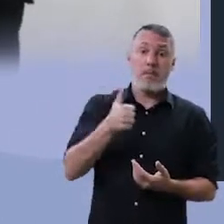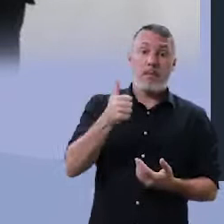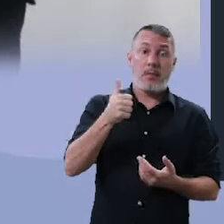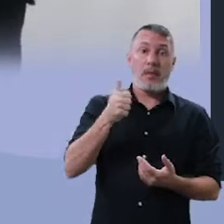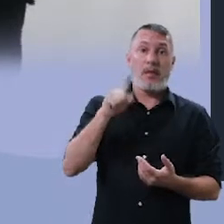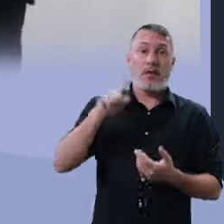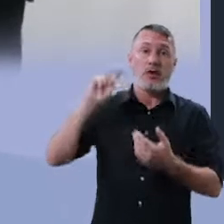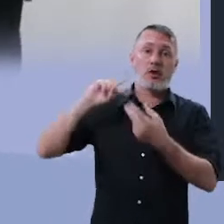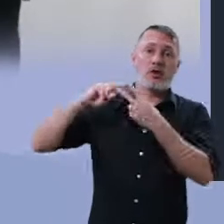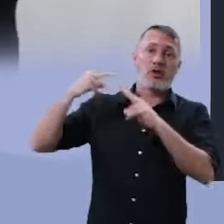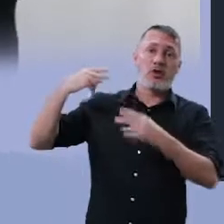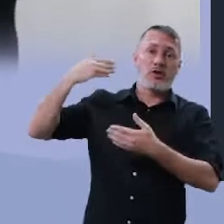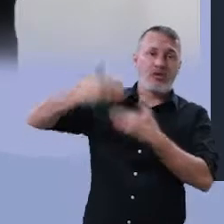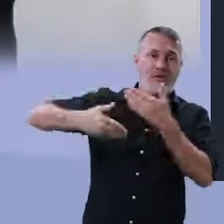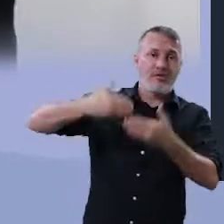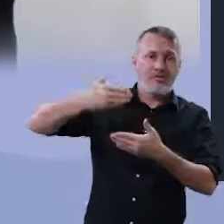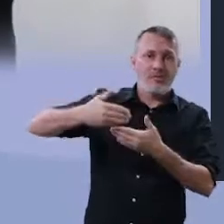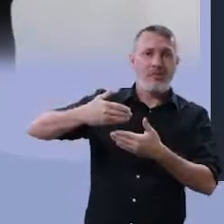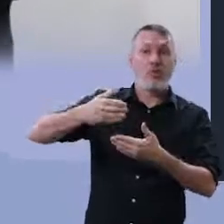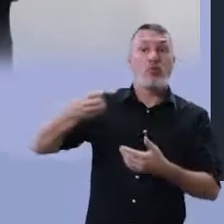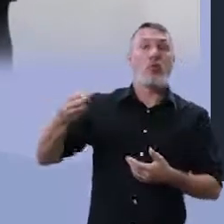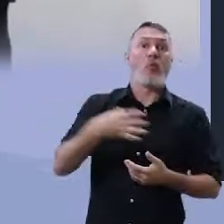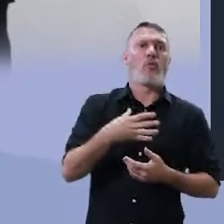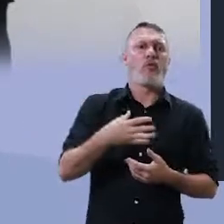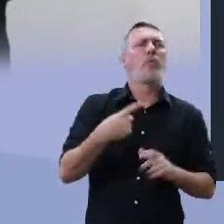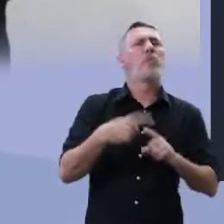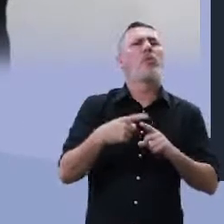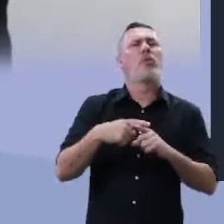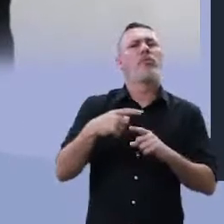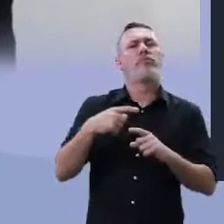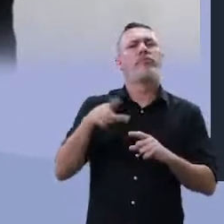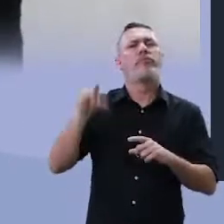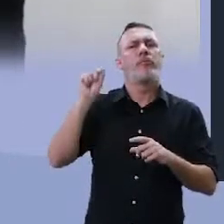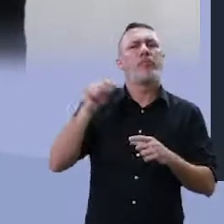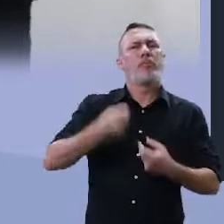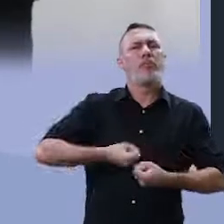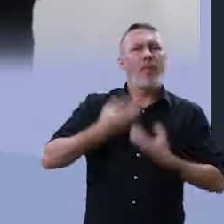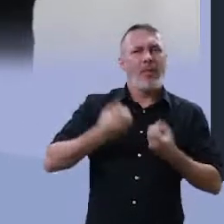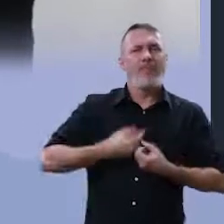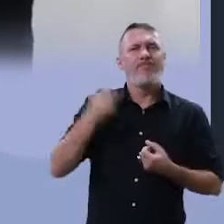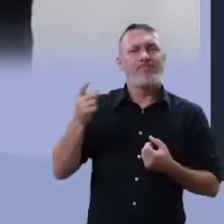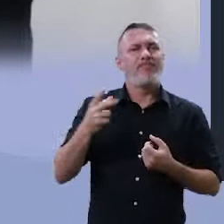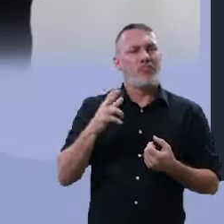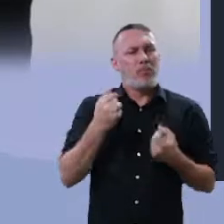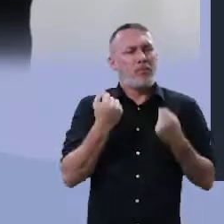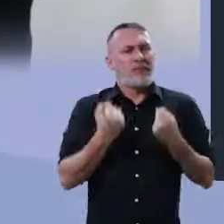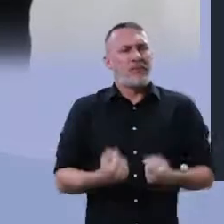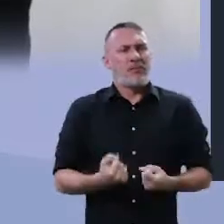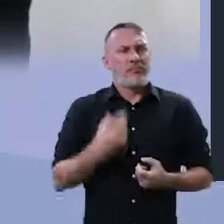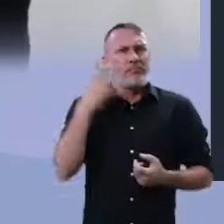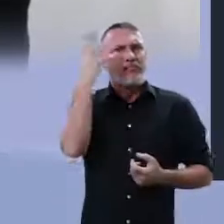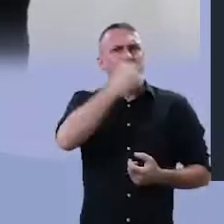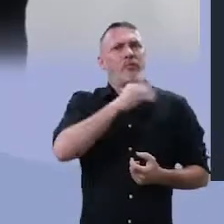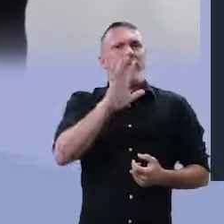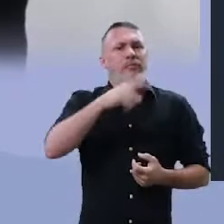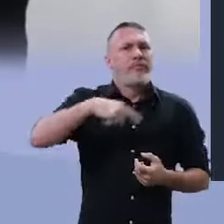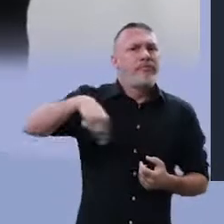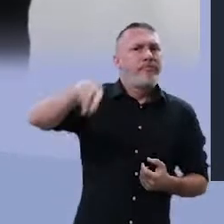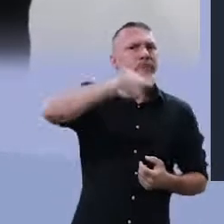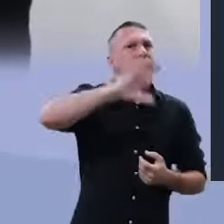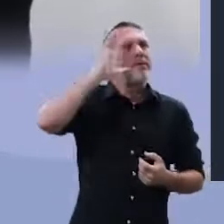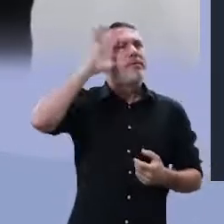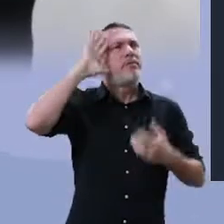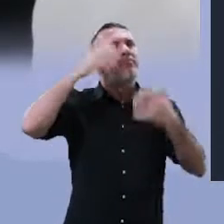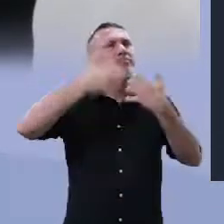estudar bem lá na frente. Escolhi esse poema dele porque é um poema muito emotivo, muito bonito, que nos faz refletir